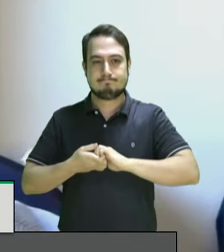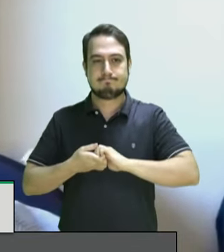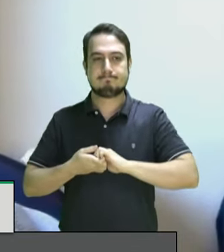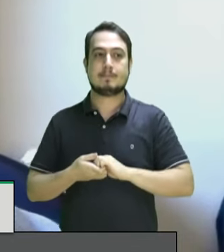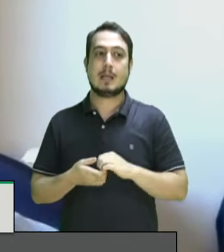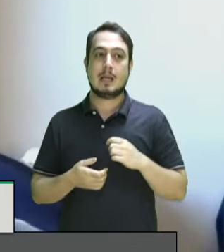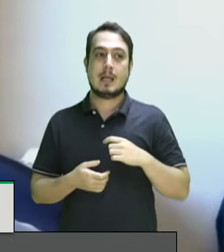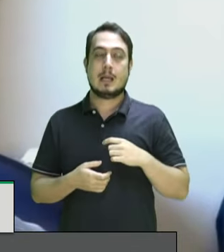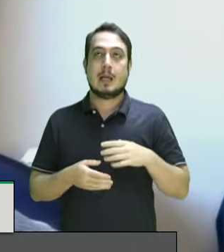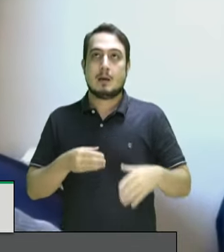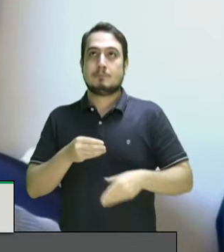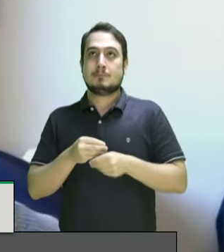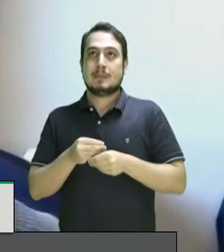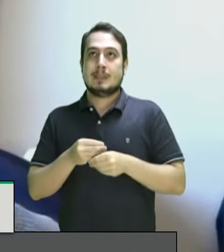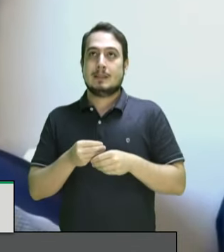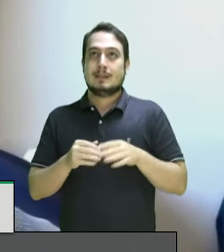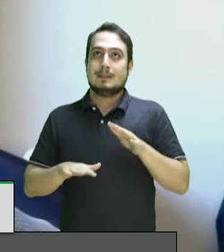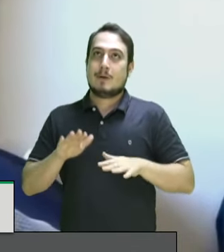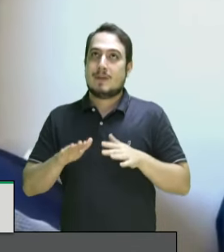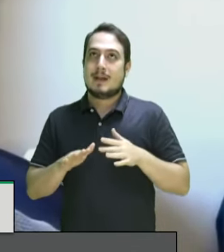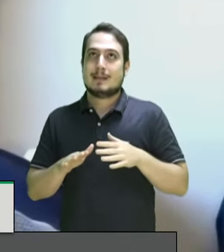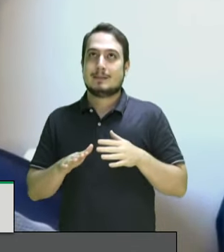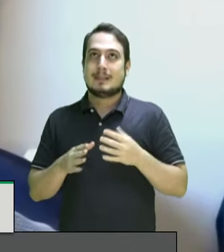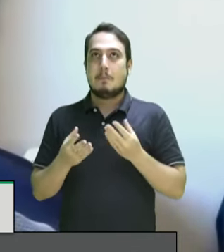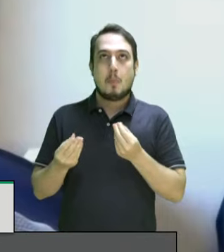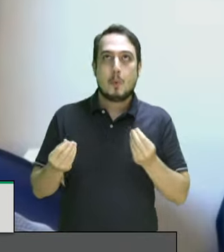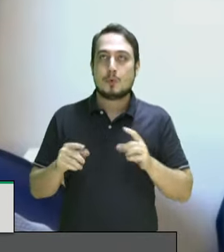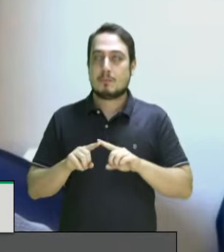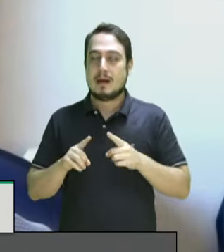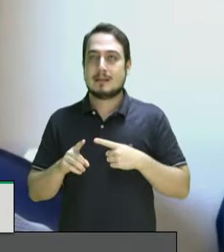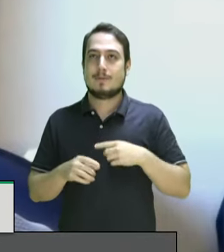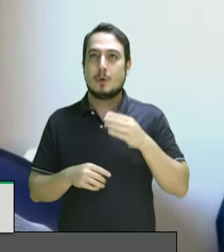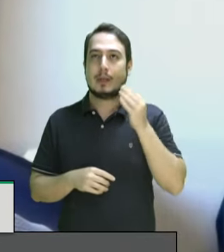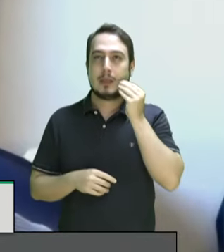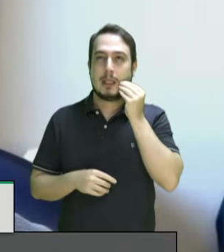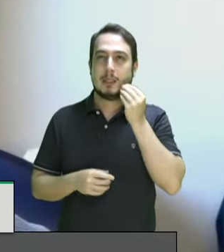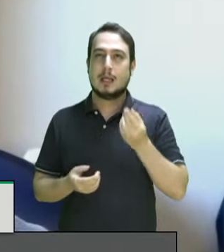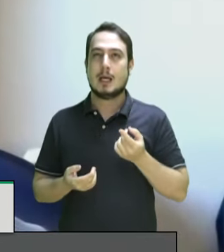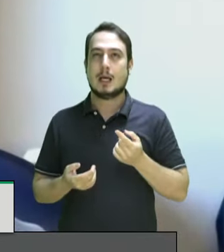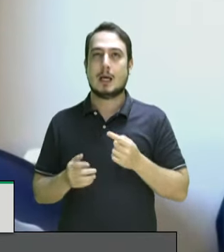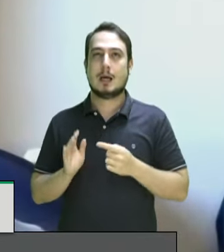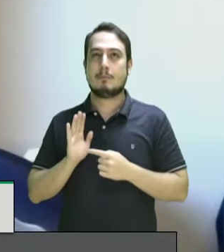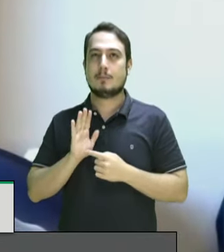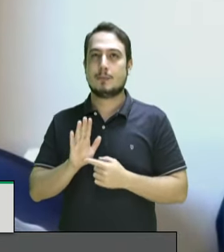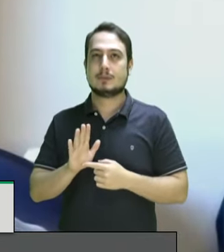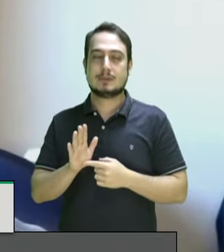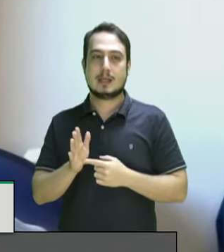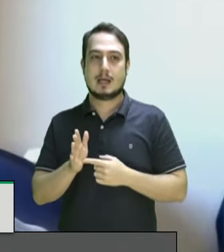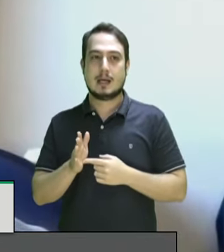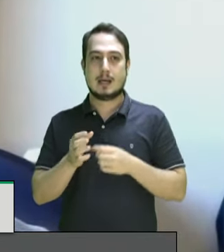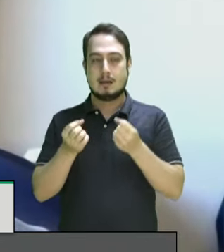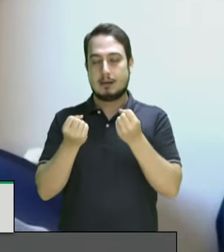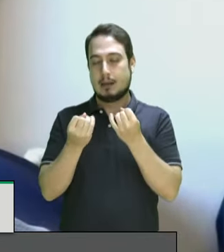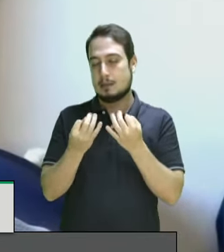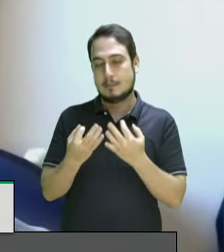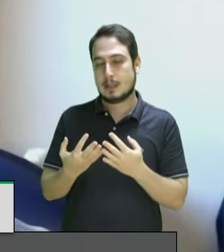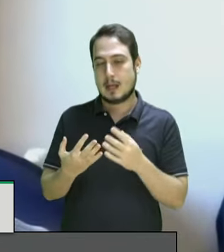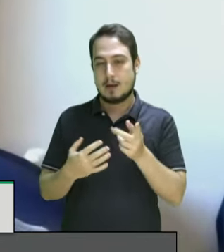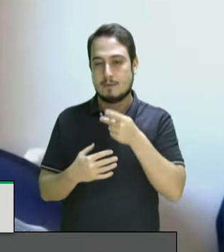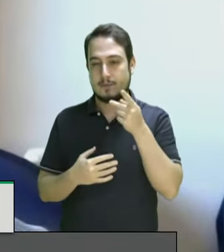muito a acrescentar eu acho que vou tentar na verdade me endereçar mais a primeira fala do representante